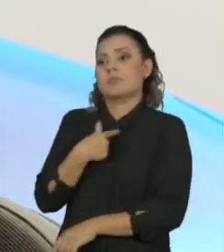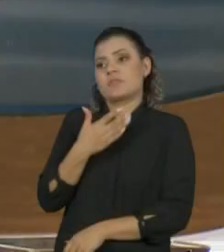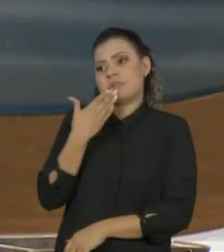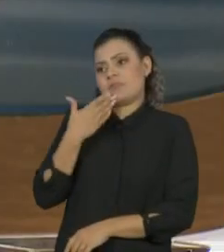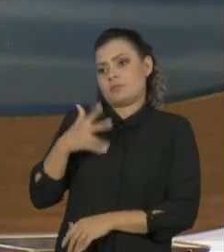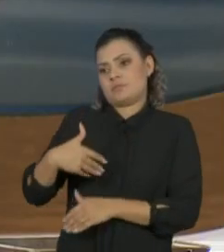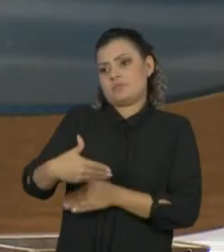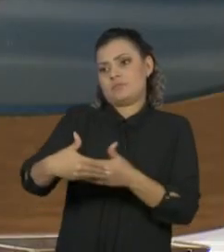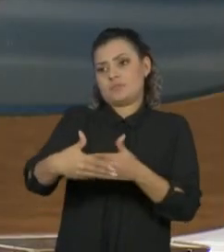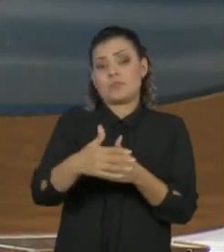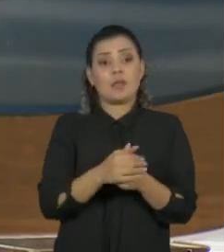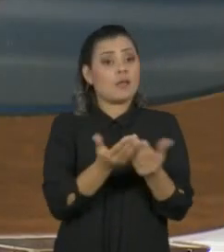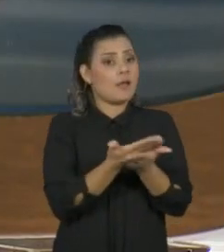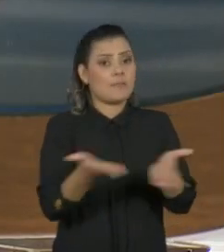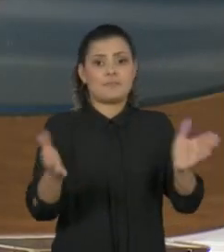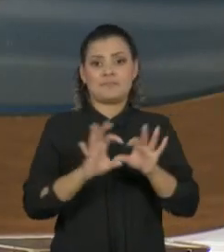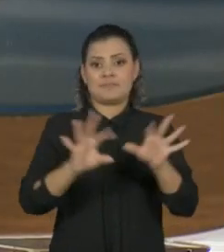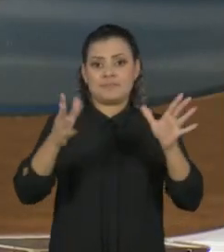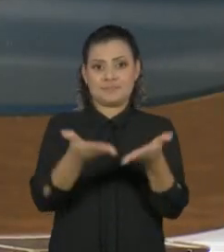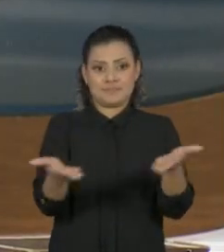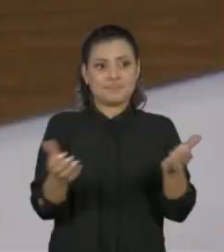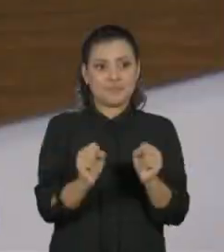isso. Oda está aberta, senhores. Tátila, você também...